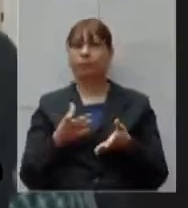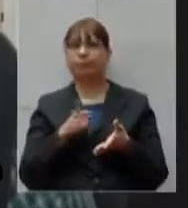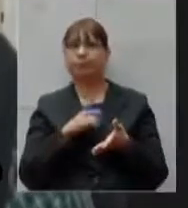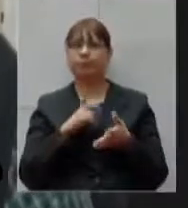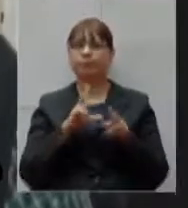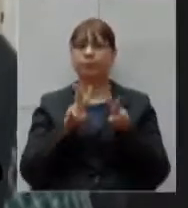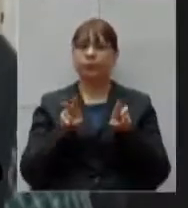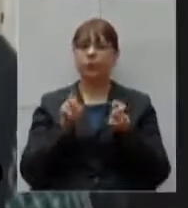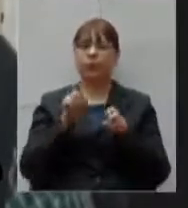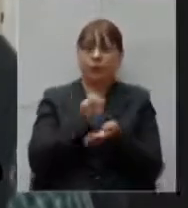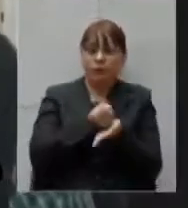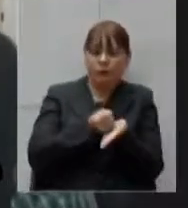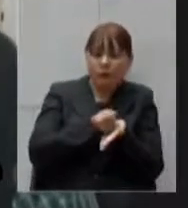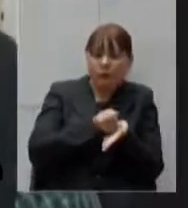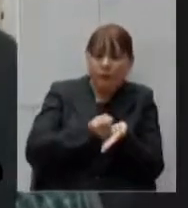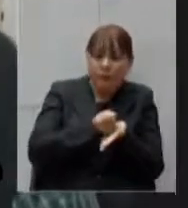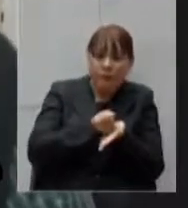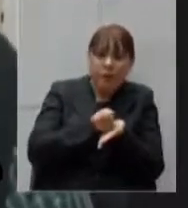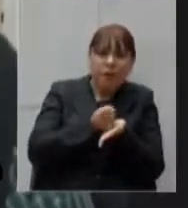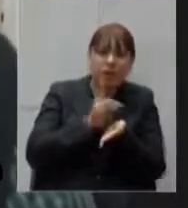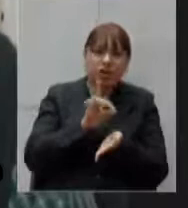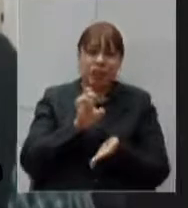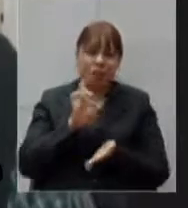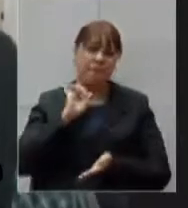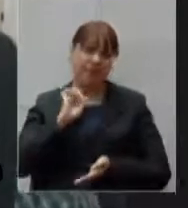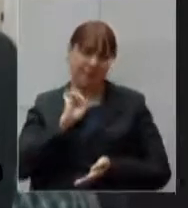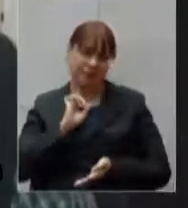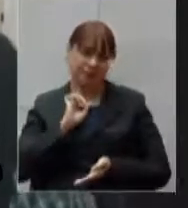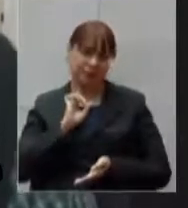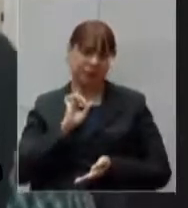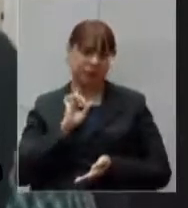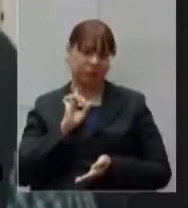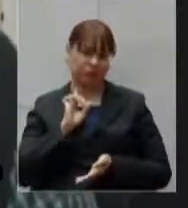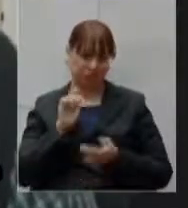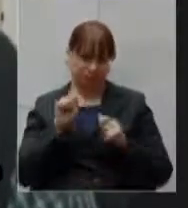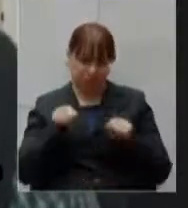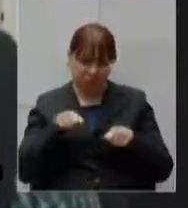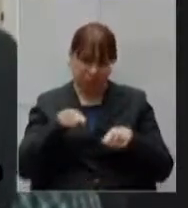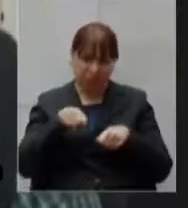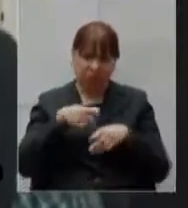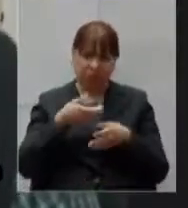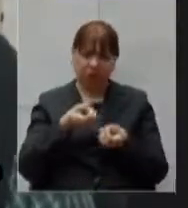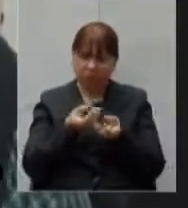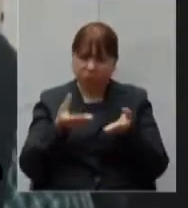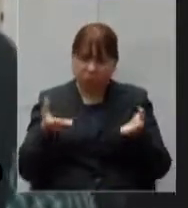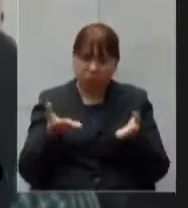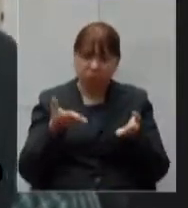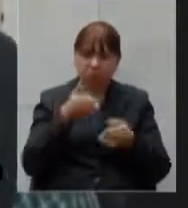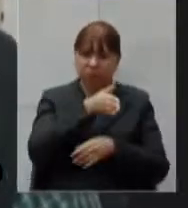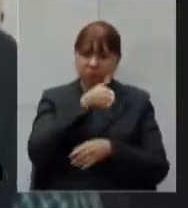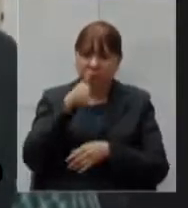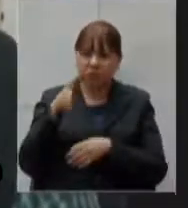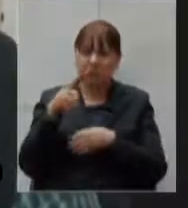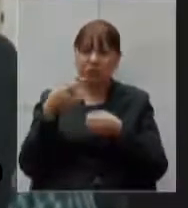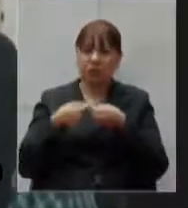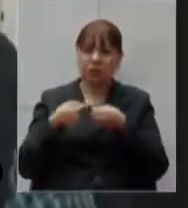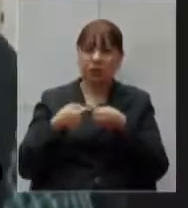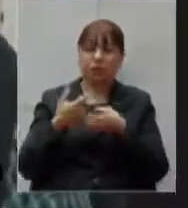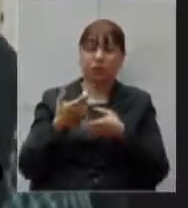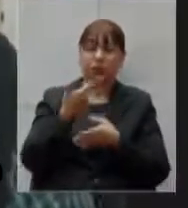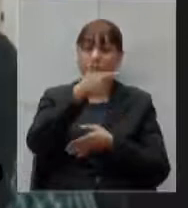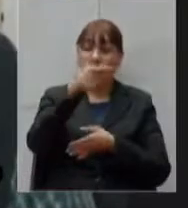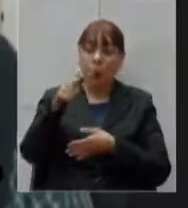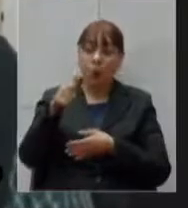farmácia de Minas existe uma estimativa de ampliação das entregas em domicílio para o grupo de risco em outros